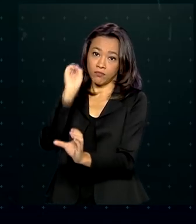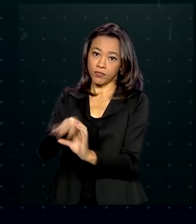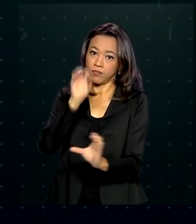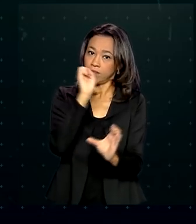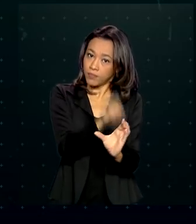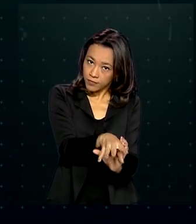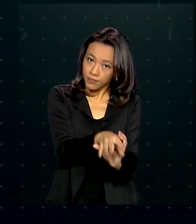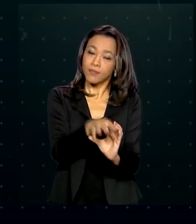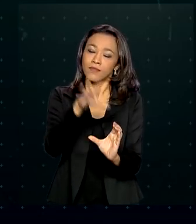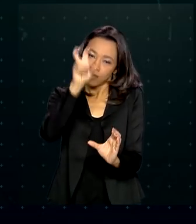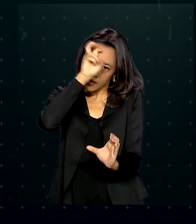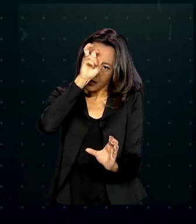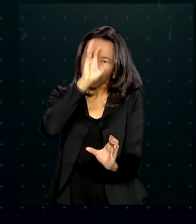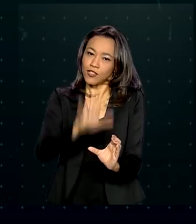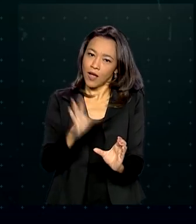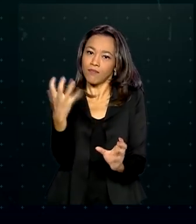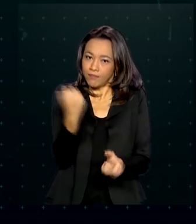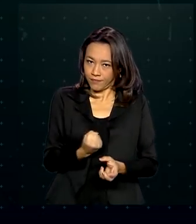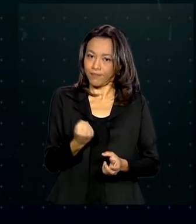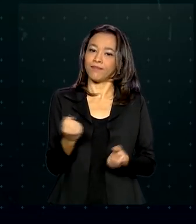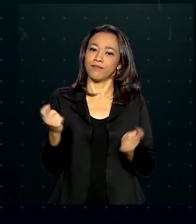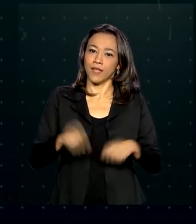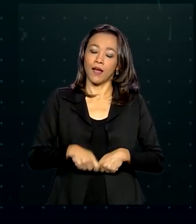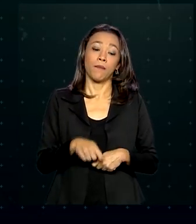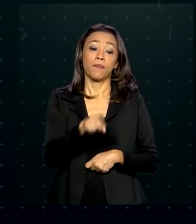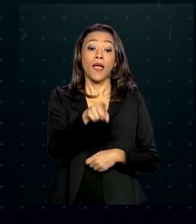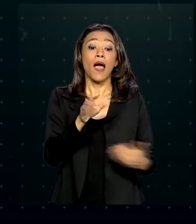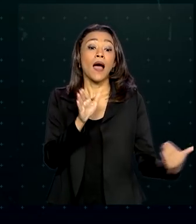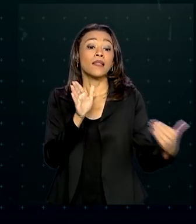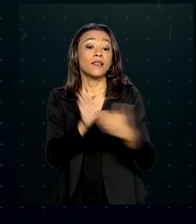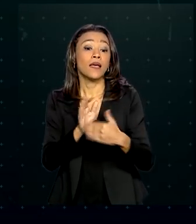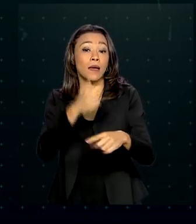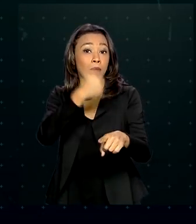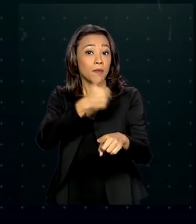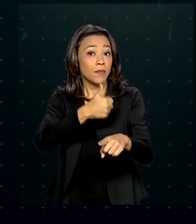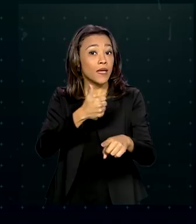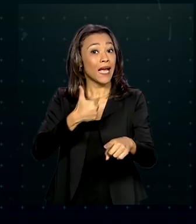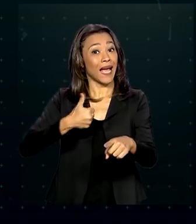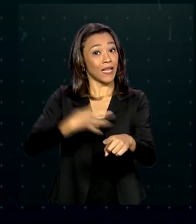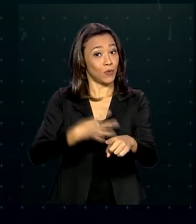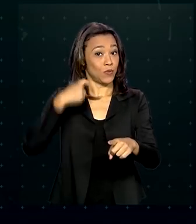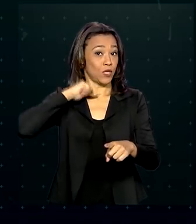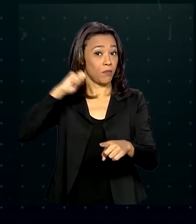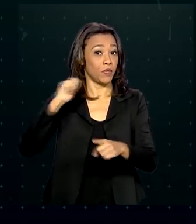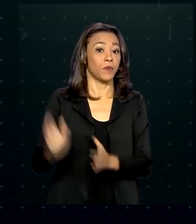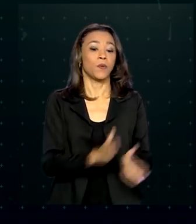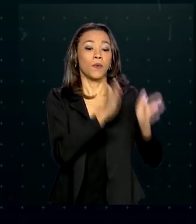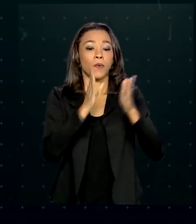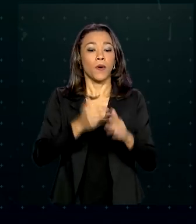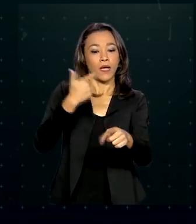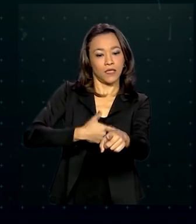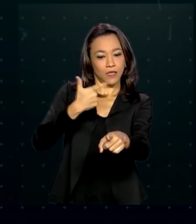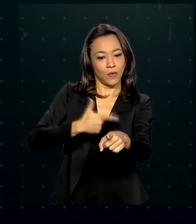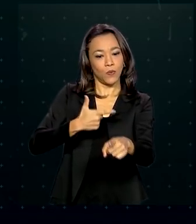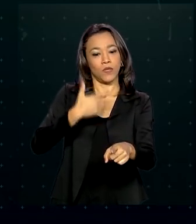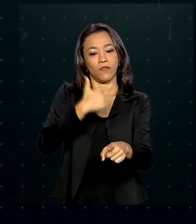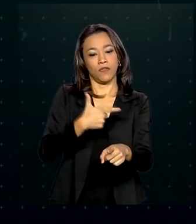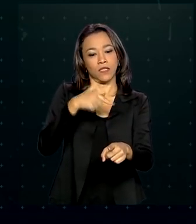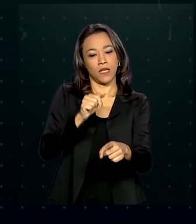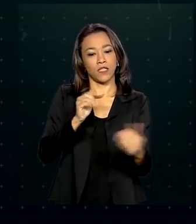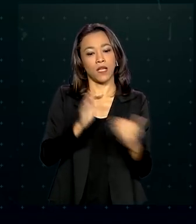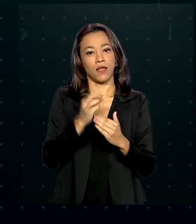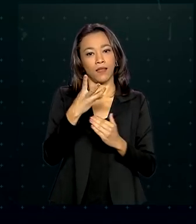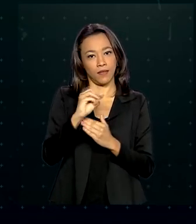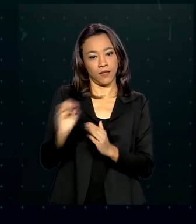nesta quinta-feira. A primeira parcela vai estar disponível até o dia 14 de abril, a segunda entre 27 e 30 de abril